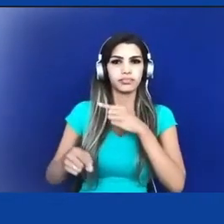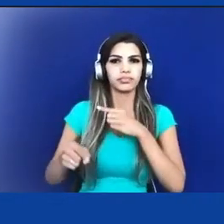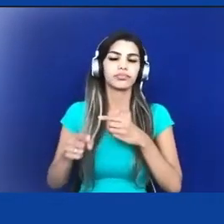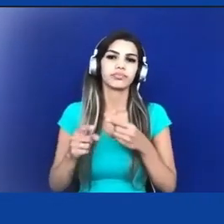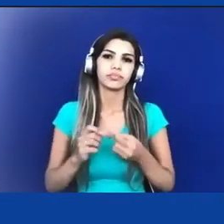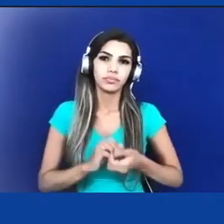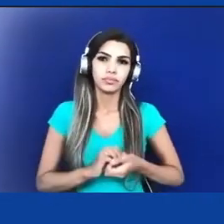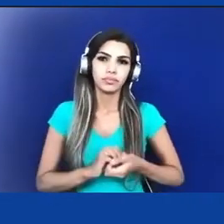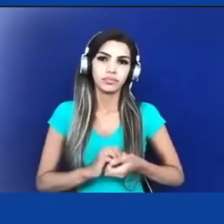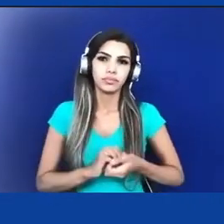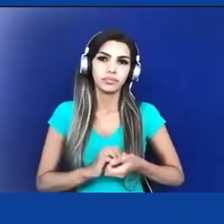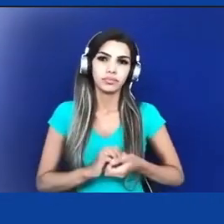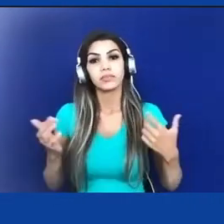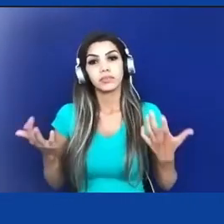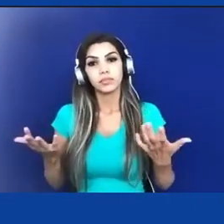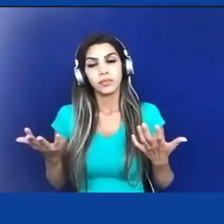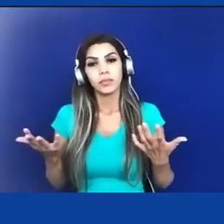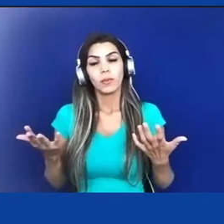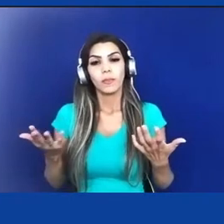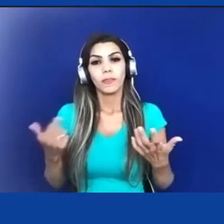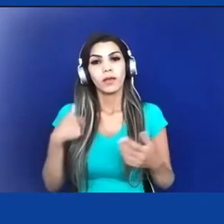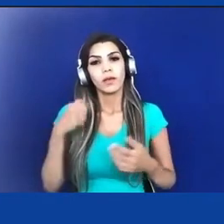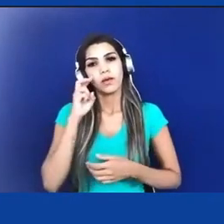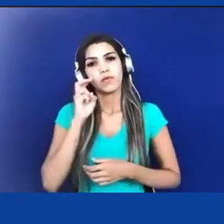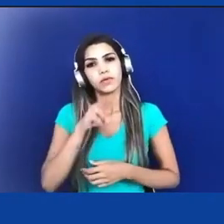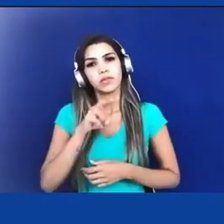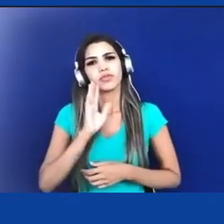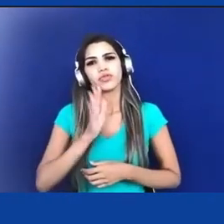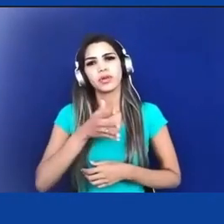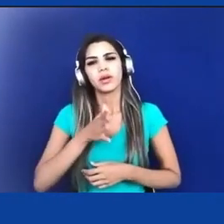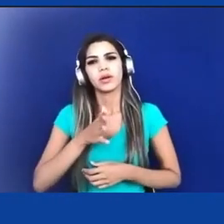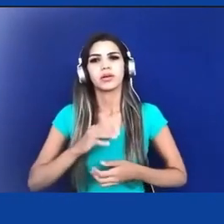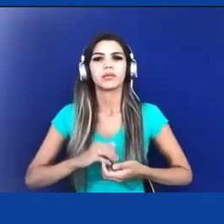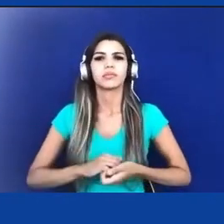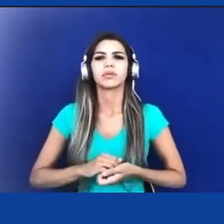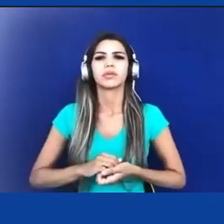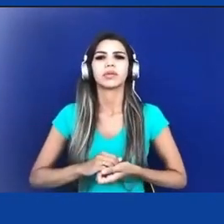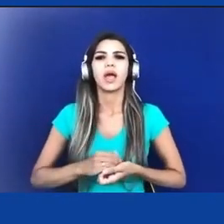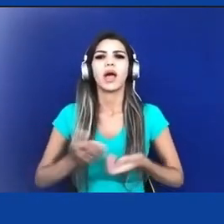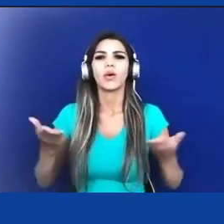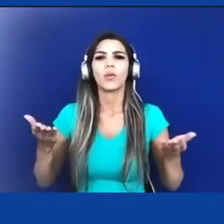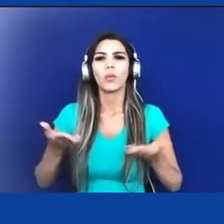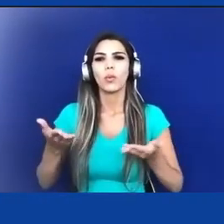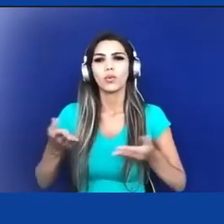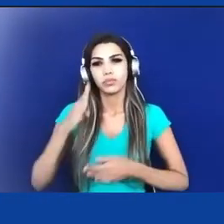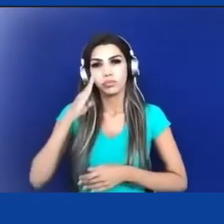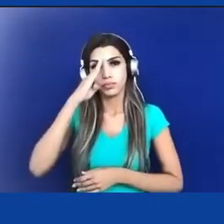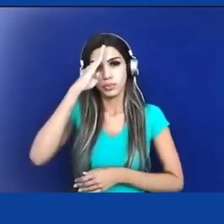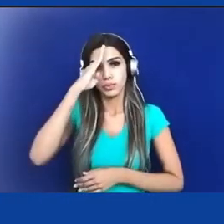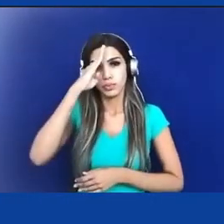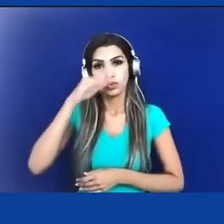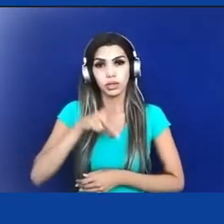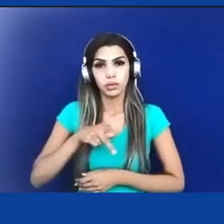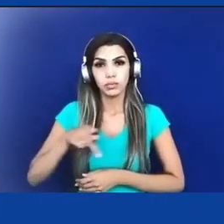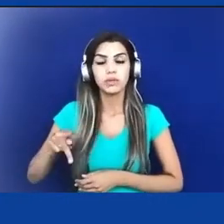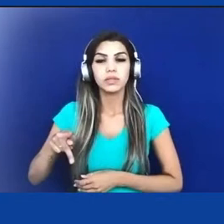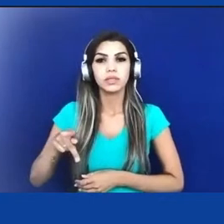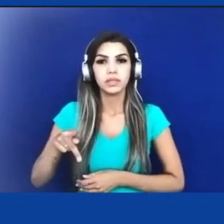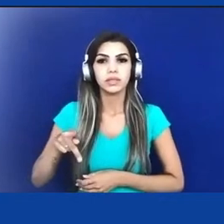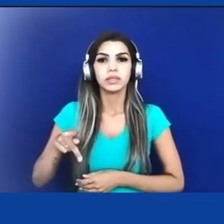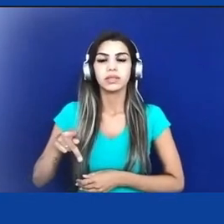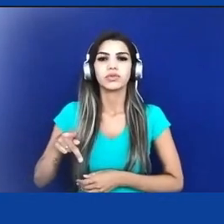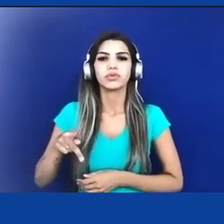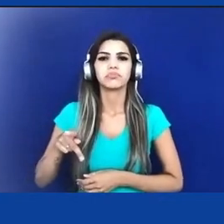a de onde vem o Bolsonaro, o nosso atual presidente, que me parece fazer muito